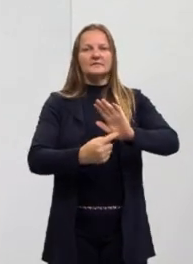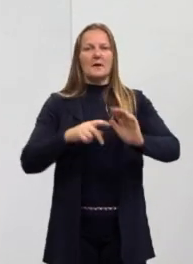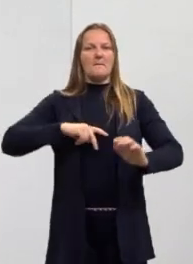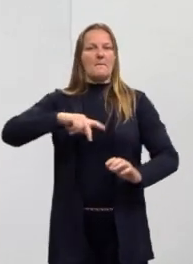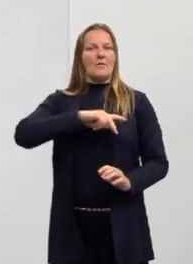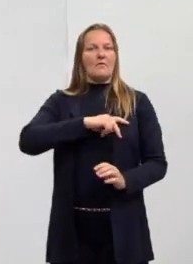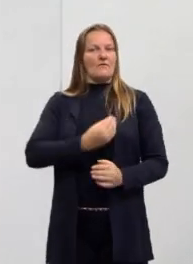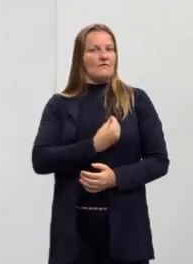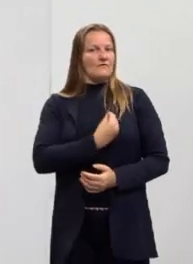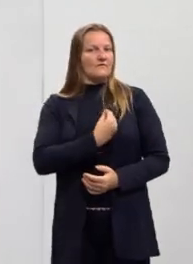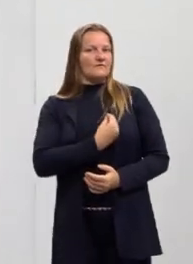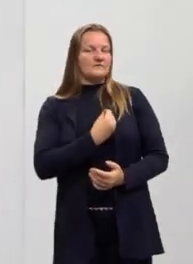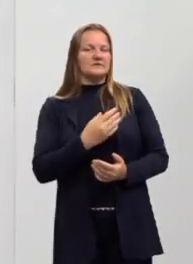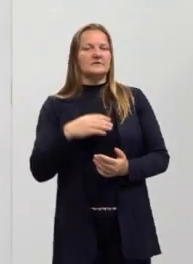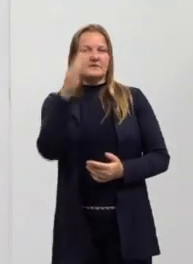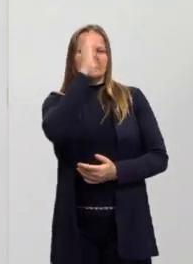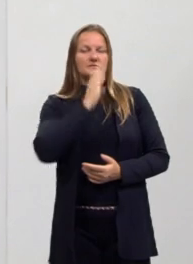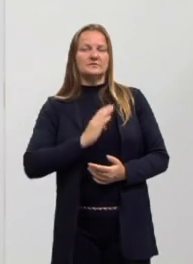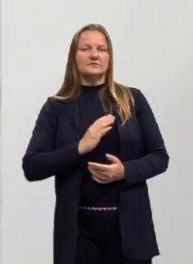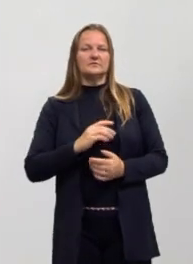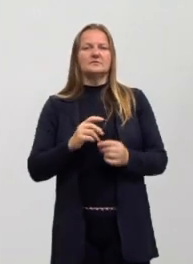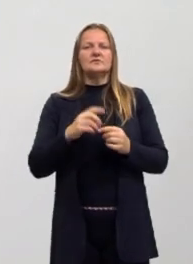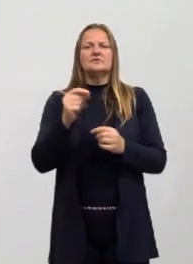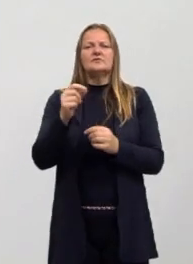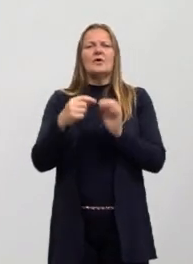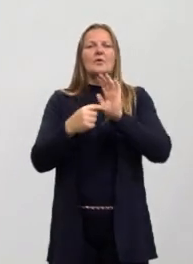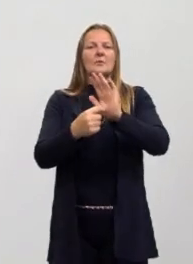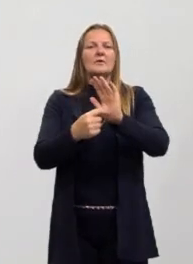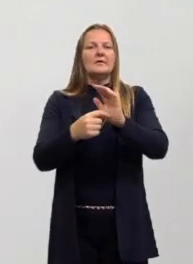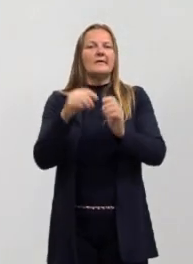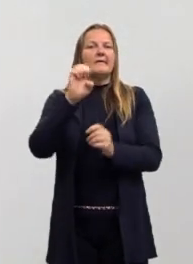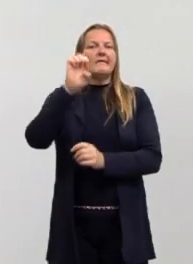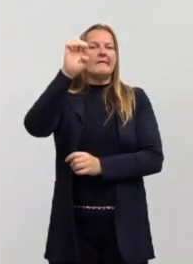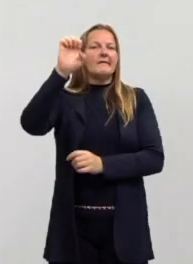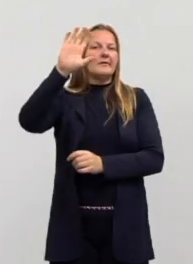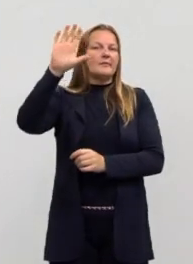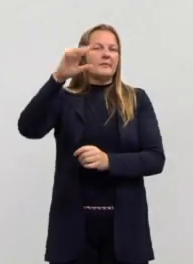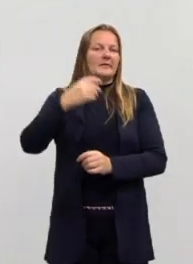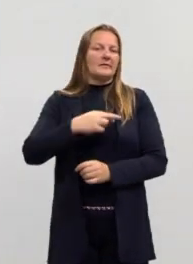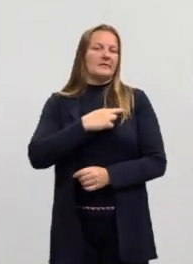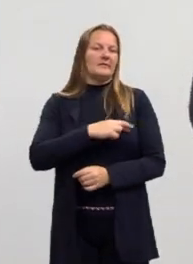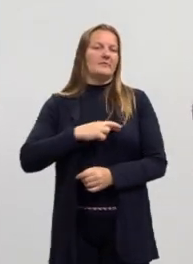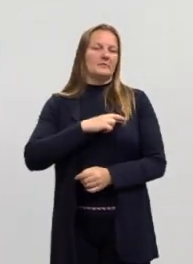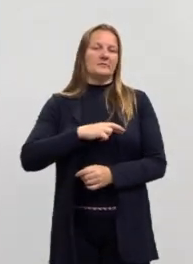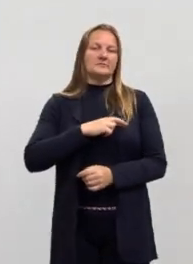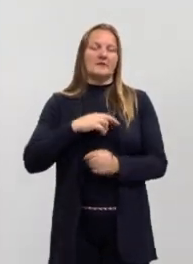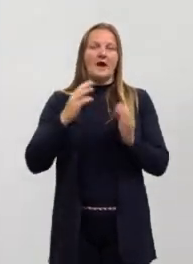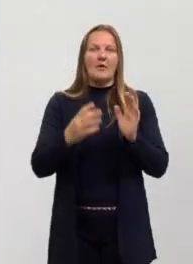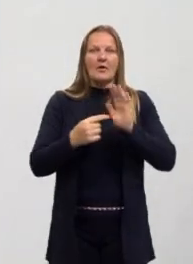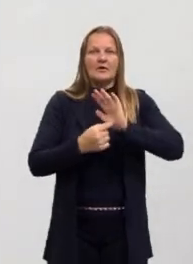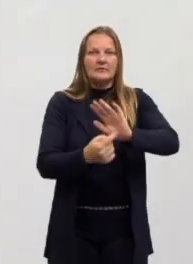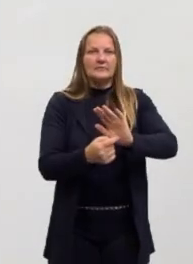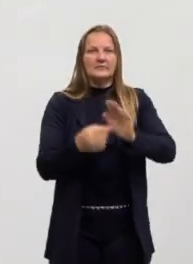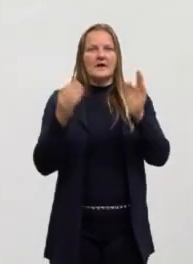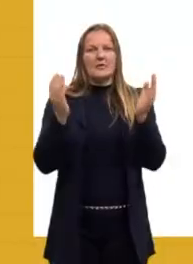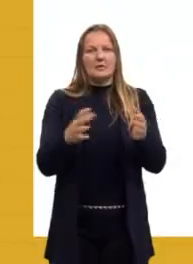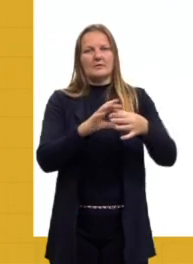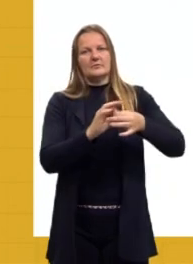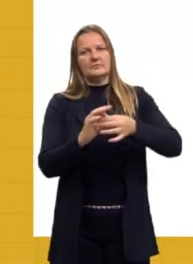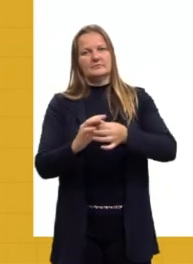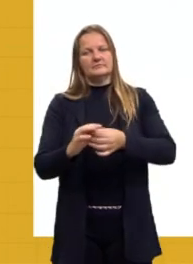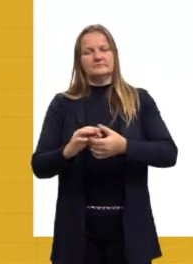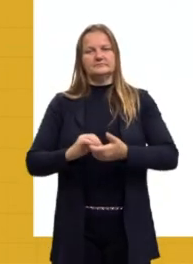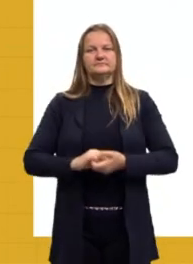povo brasileiro não é aquele que era mostrado lá no romantismo, o povo brasileiro é esse que nós estamos mostrando nesse momento.